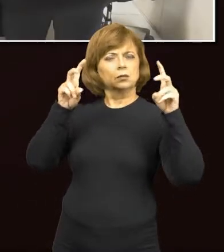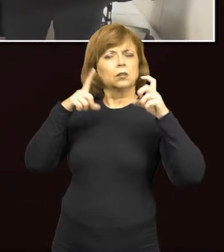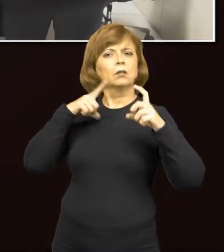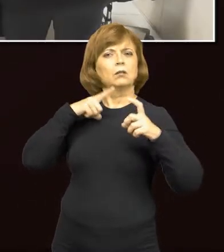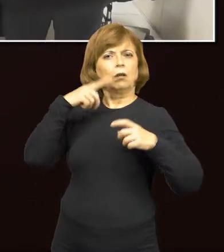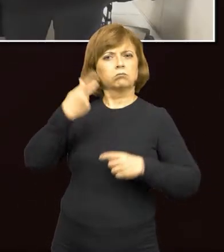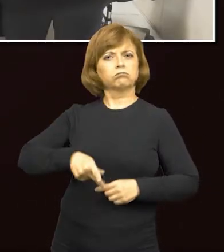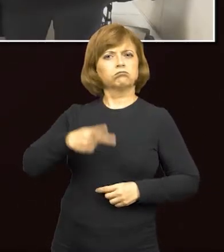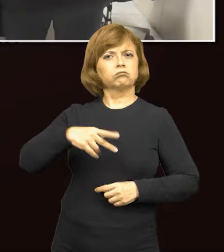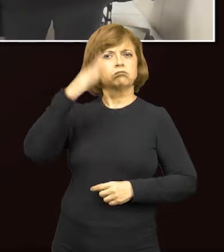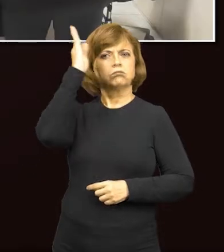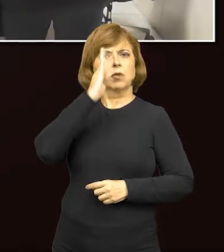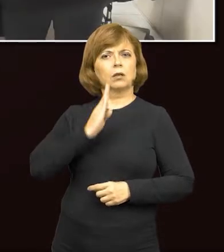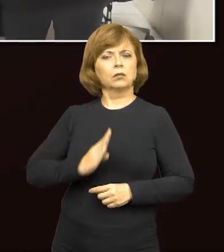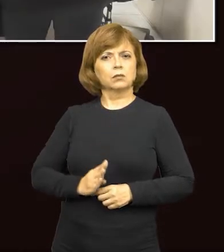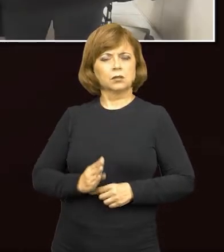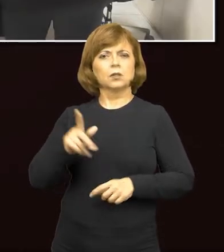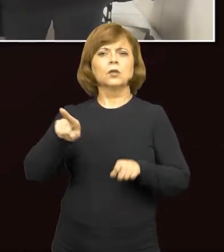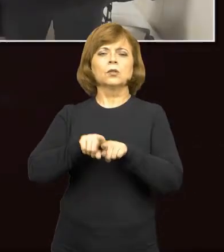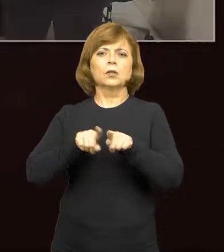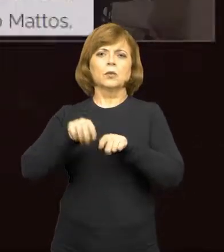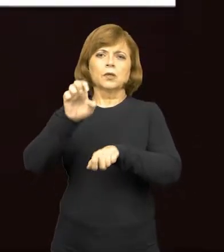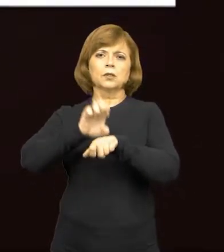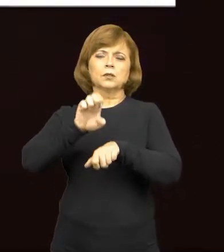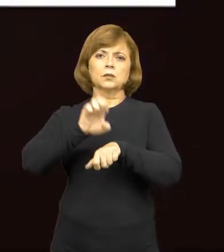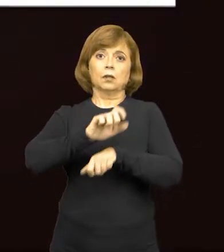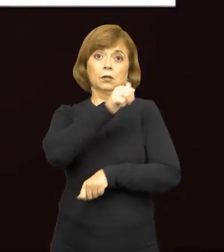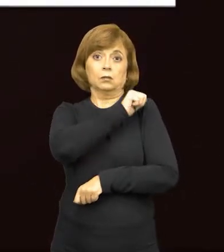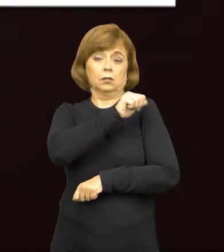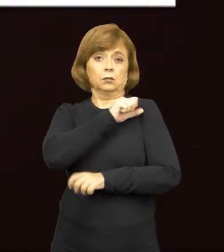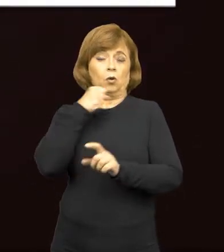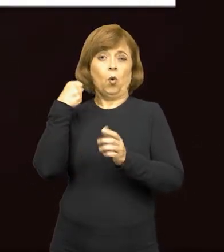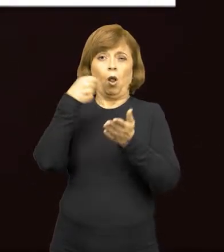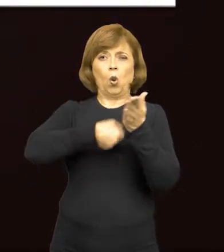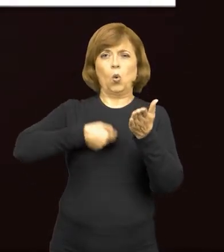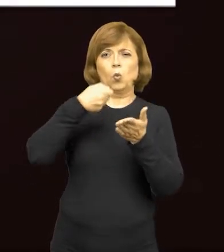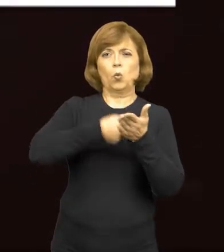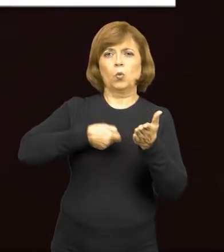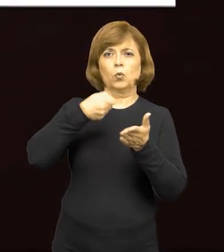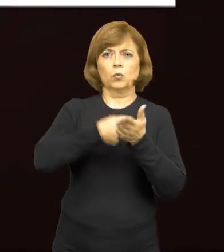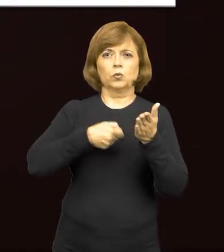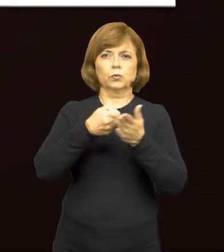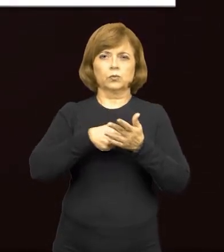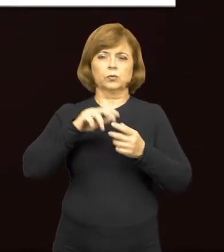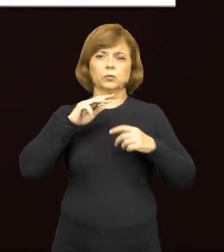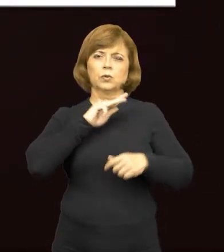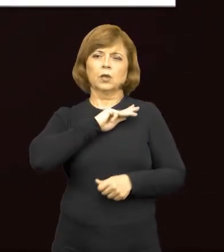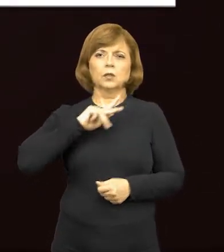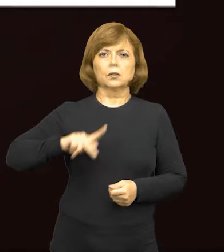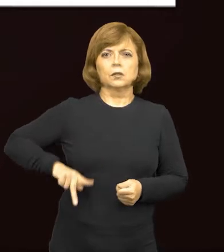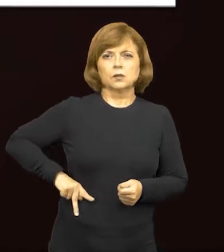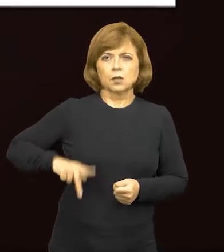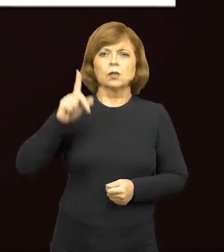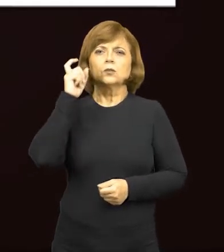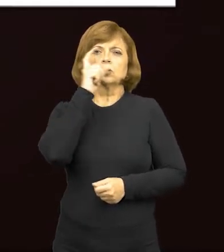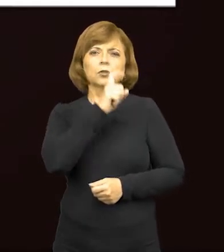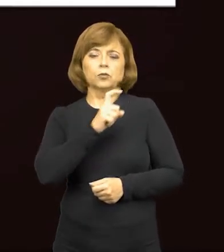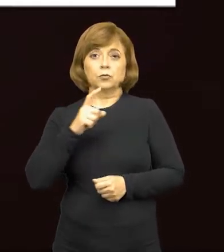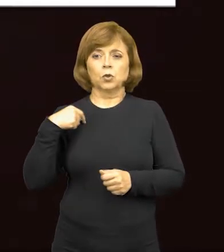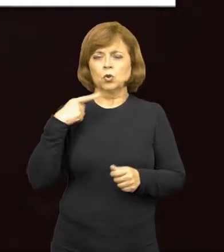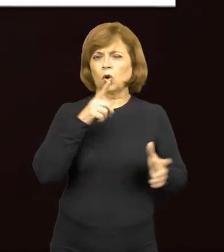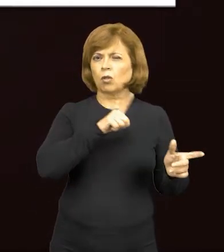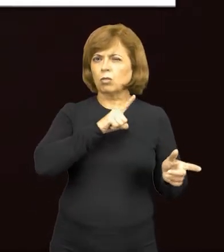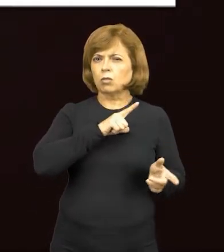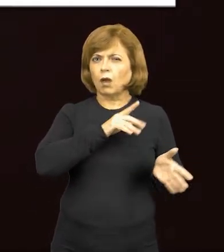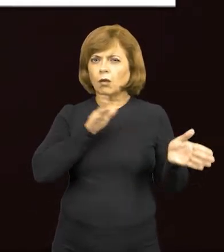país e também o Estado do Rio de Janeiro. Abre aspas. A luta do Ministério Público do Rio de Janeiro é difícil. Passamos por um momento